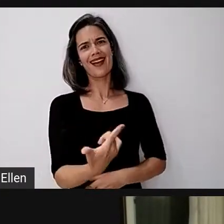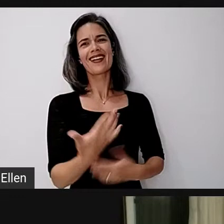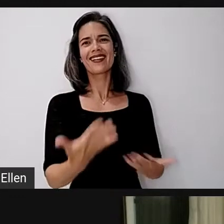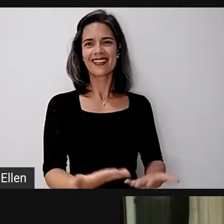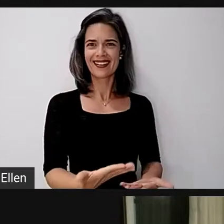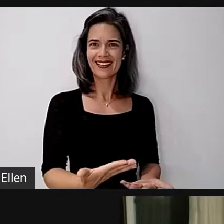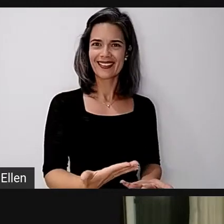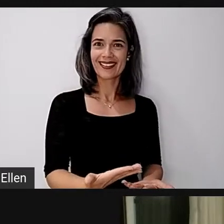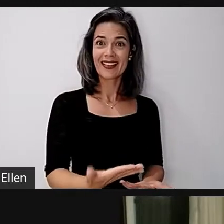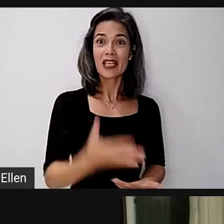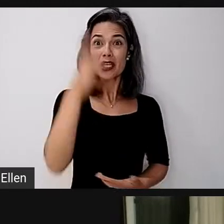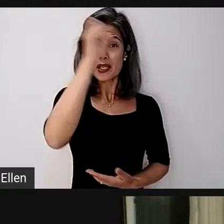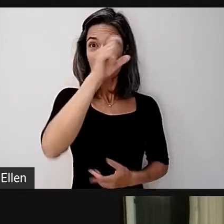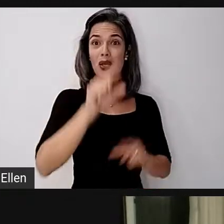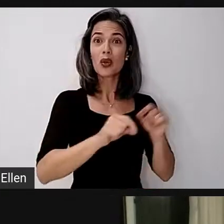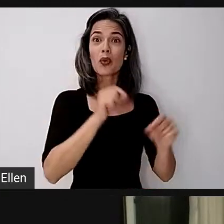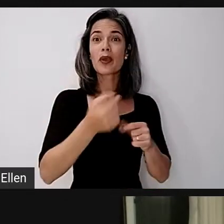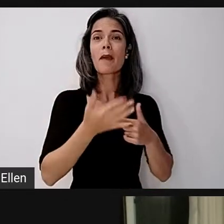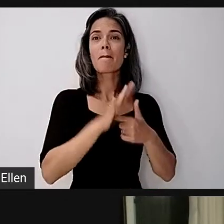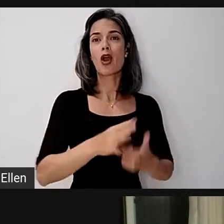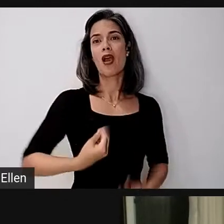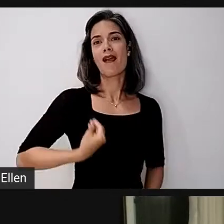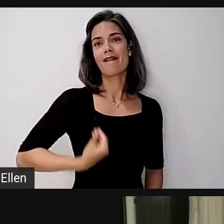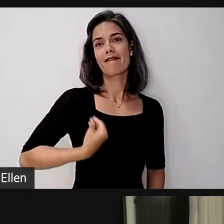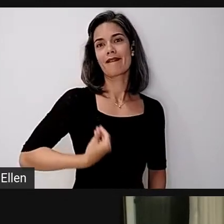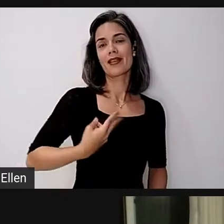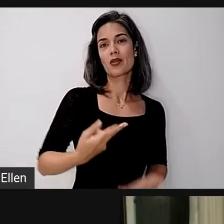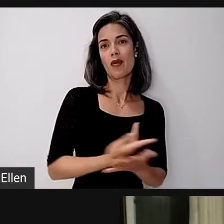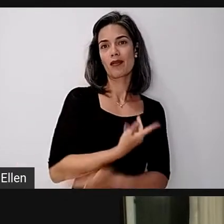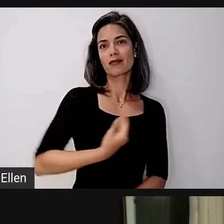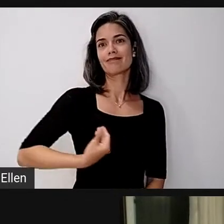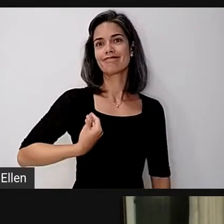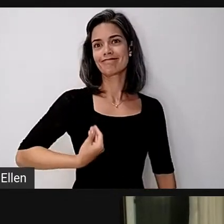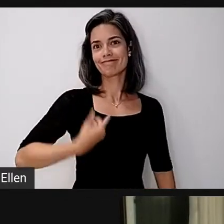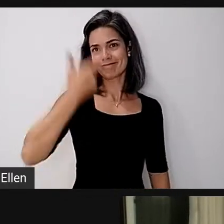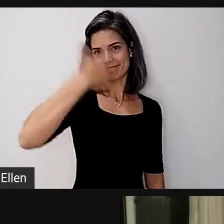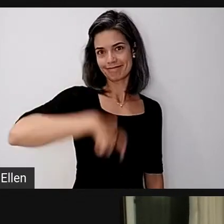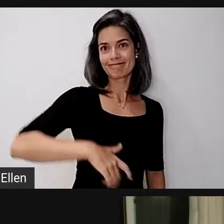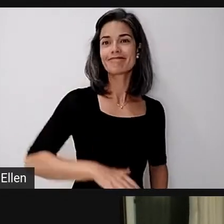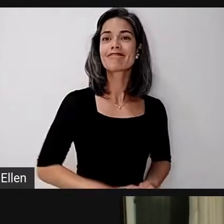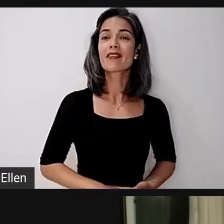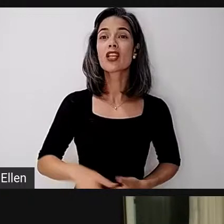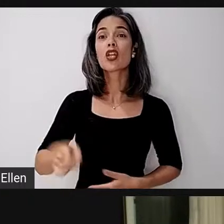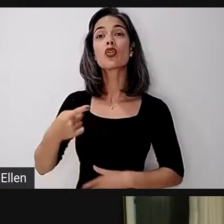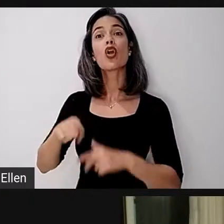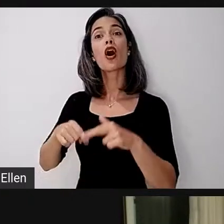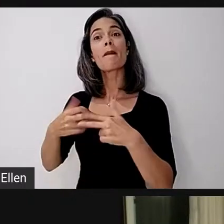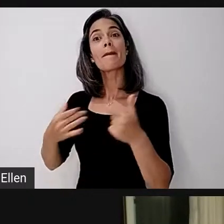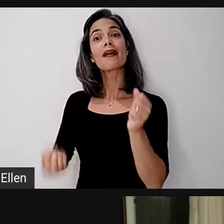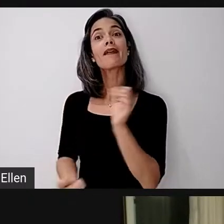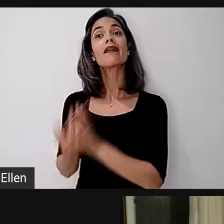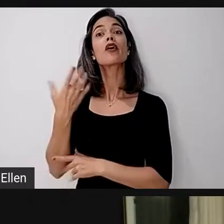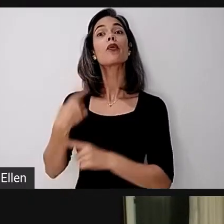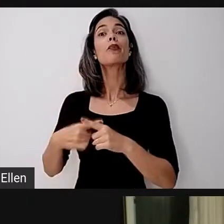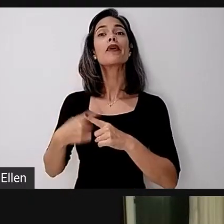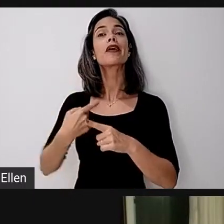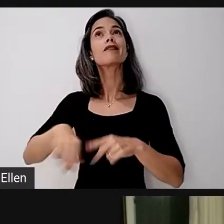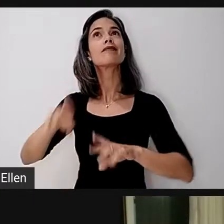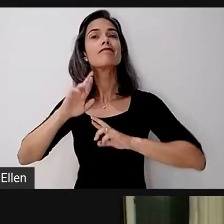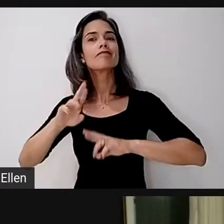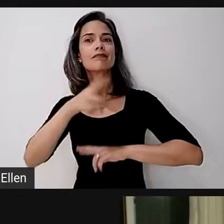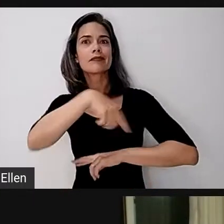narra a vida e a realização humana. Então, nós produzimos materiais também porque nós esperamos que os nossos estudantes se